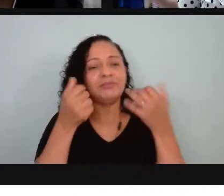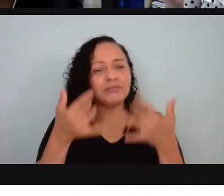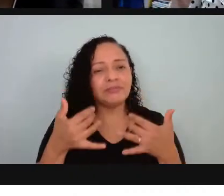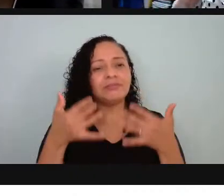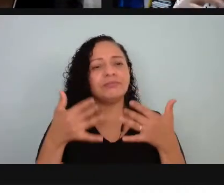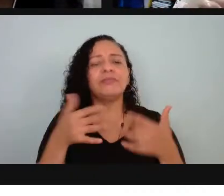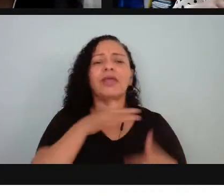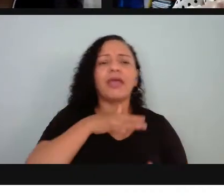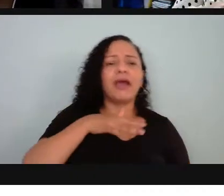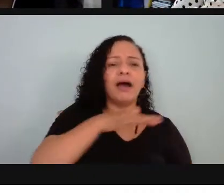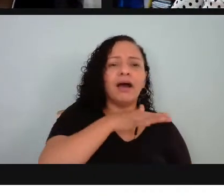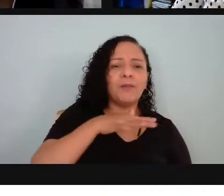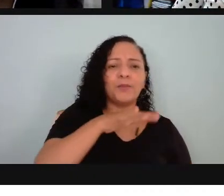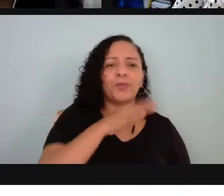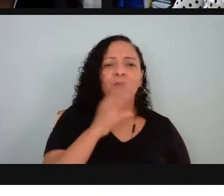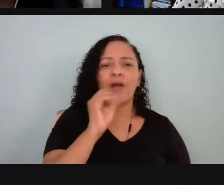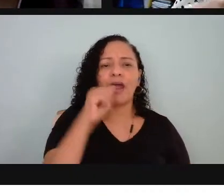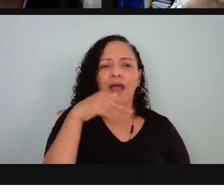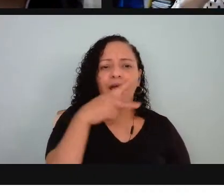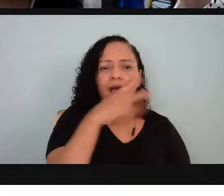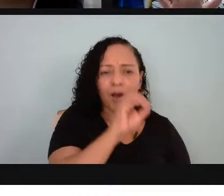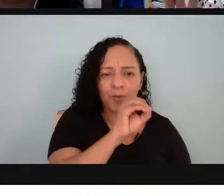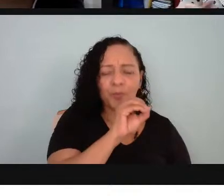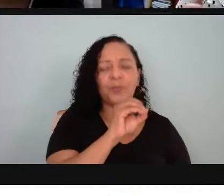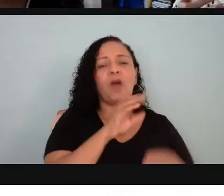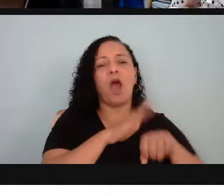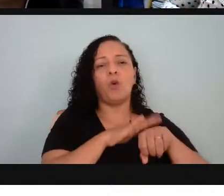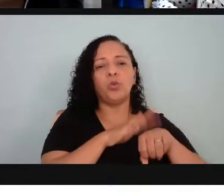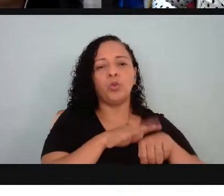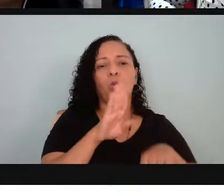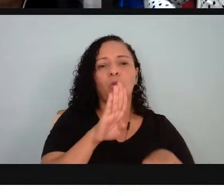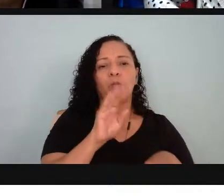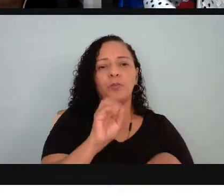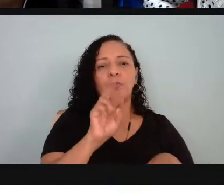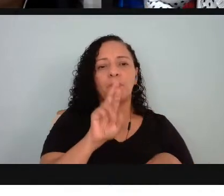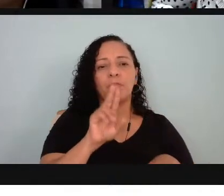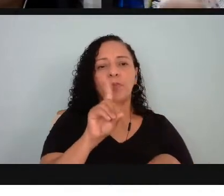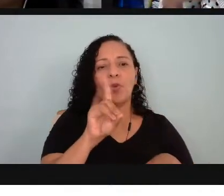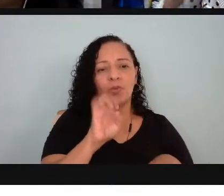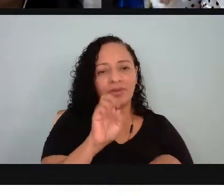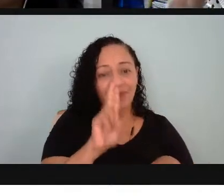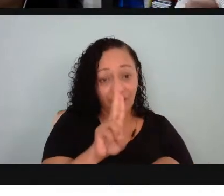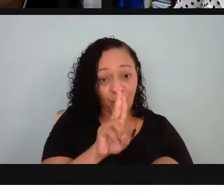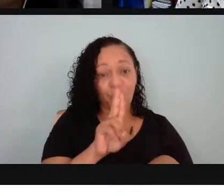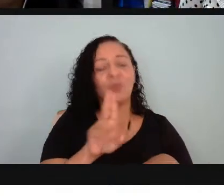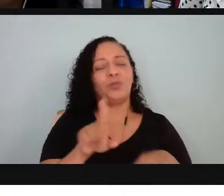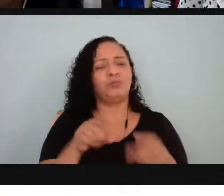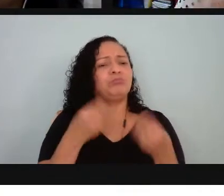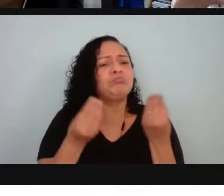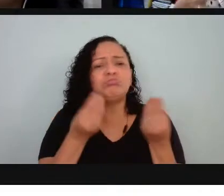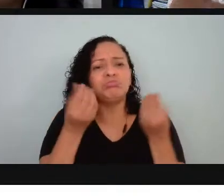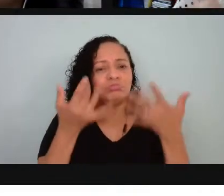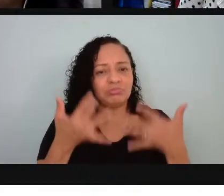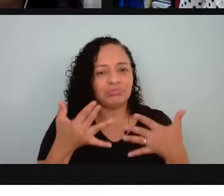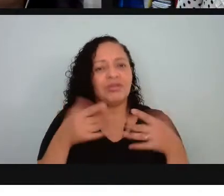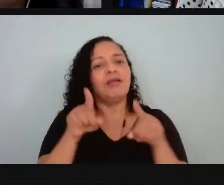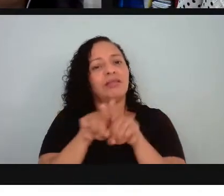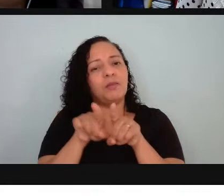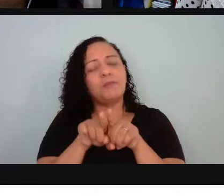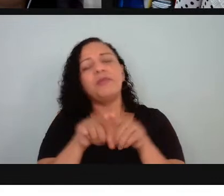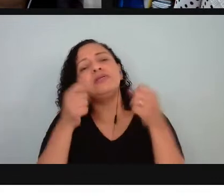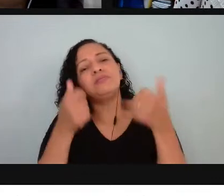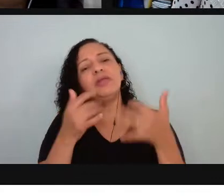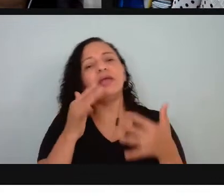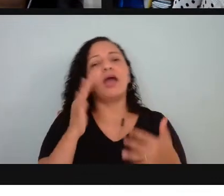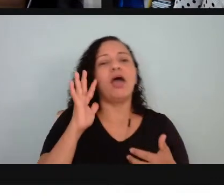campo para Bourdier pela noção de habitus se for o caso fala também um pouquinho sobre eventos e práticas